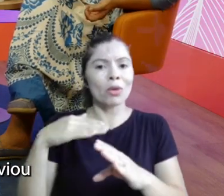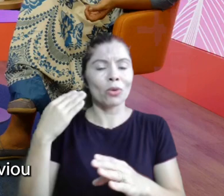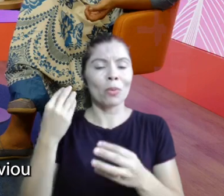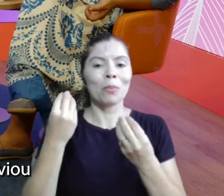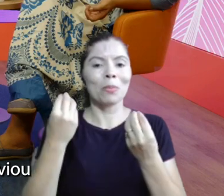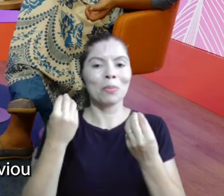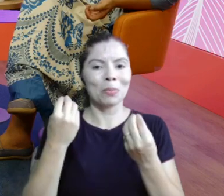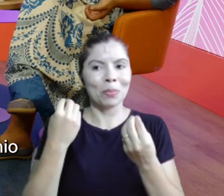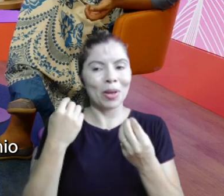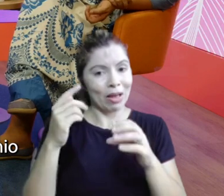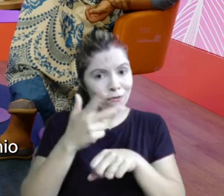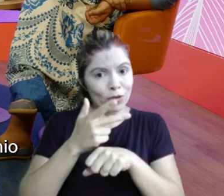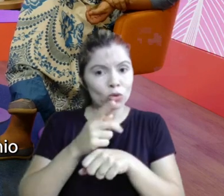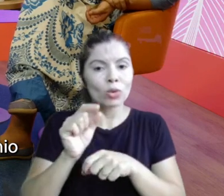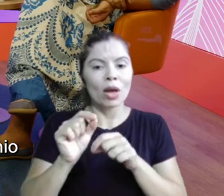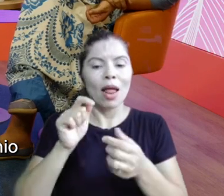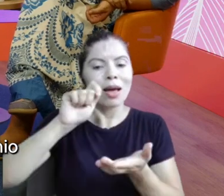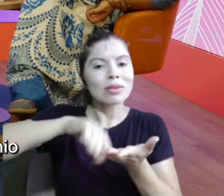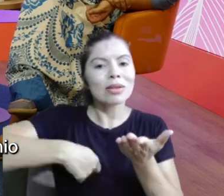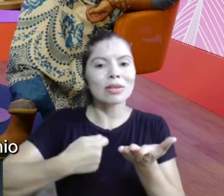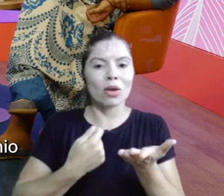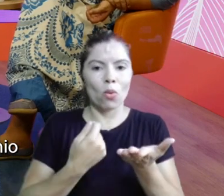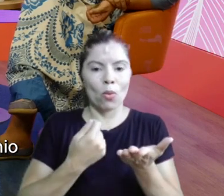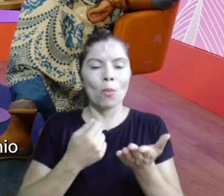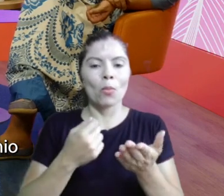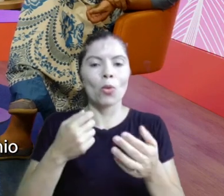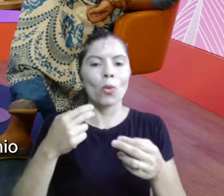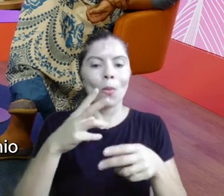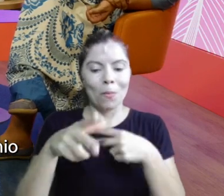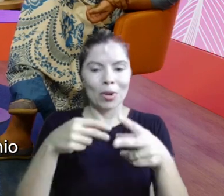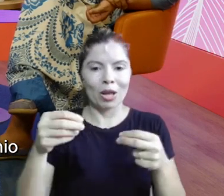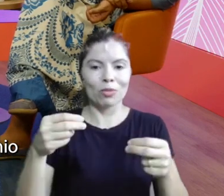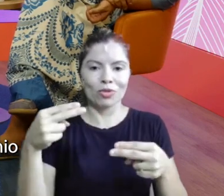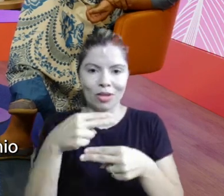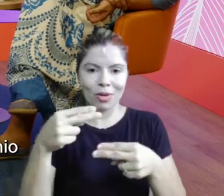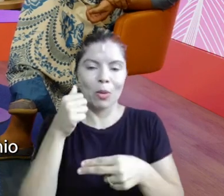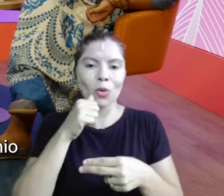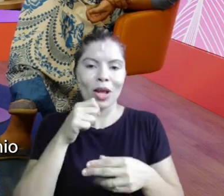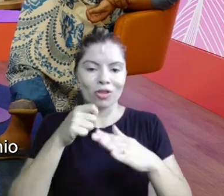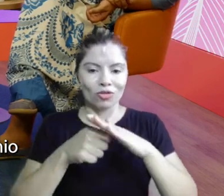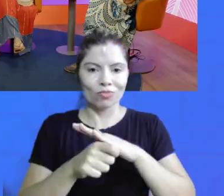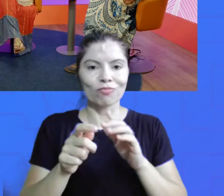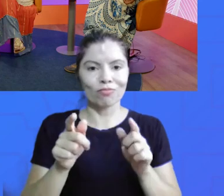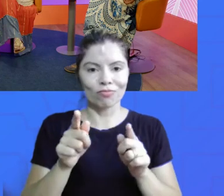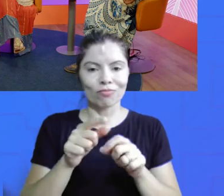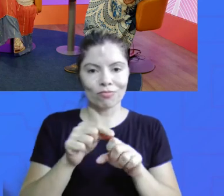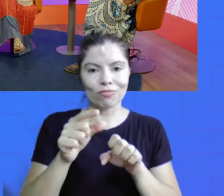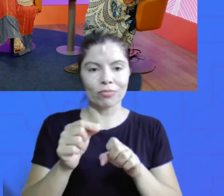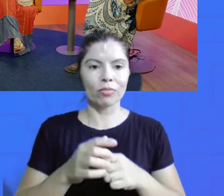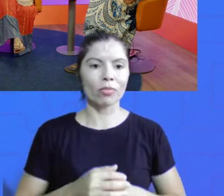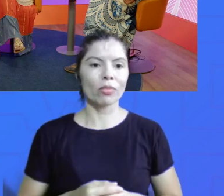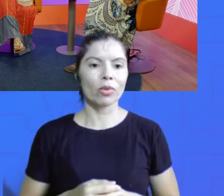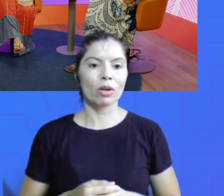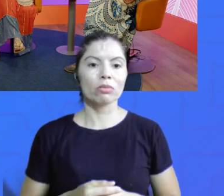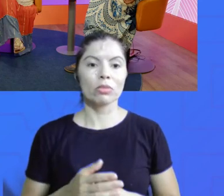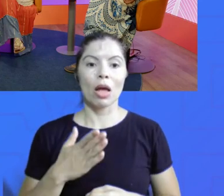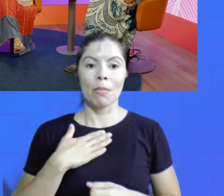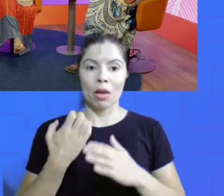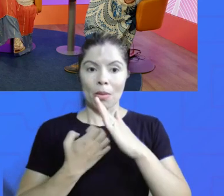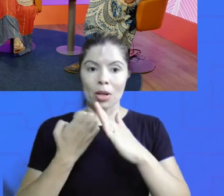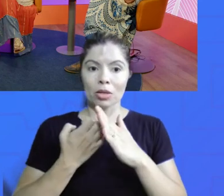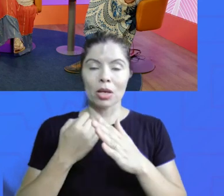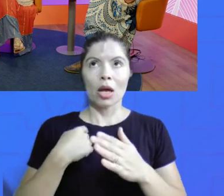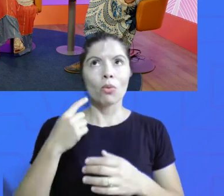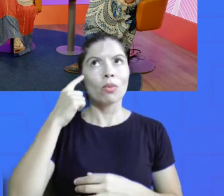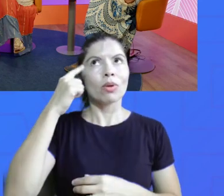nos enviou quando ela fez a inscrição para o Prêmio Sebrae Mulher de Negócios. A Talento Senior foi uma ideia que surgiu